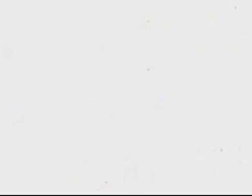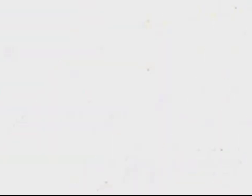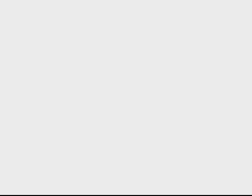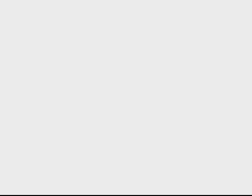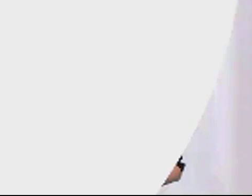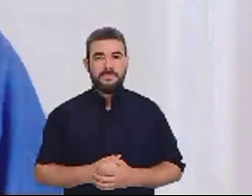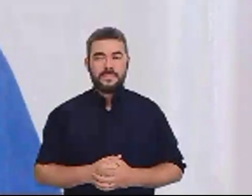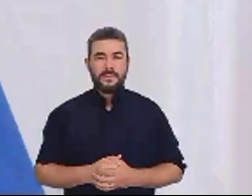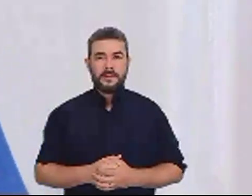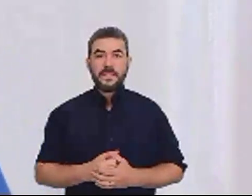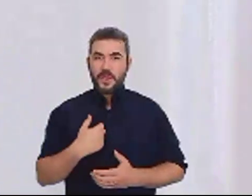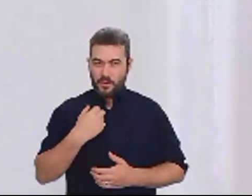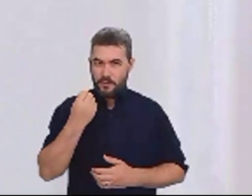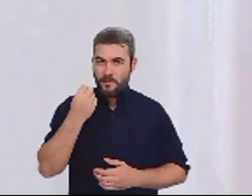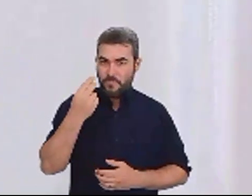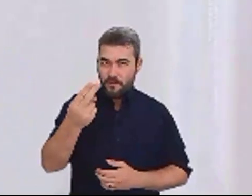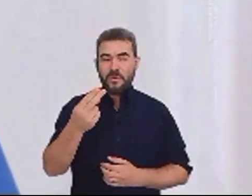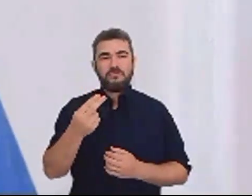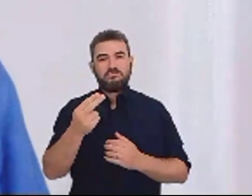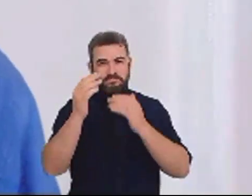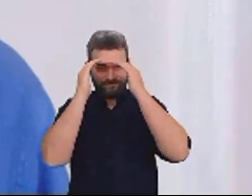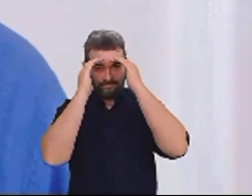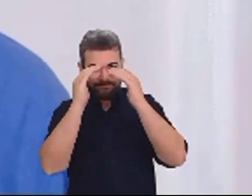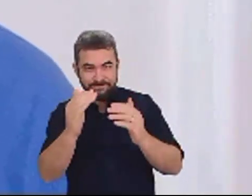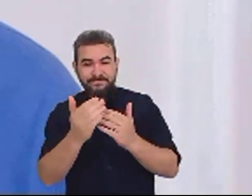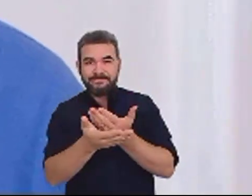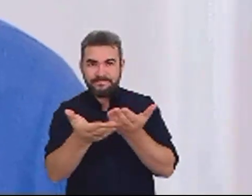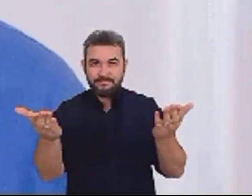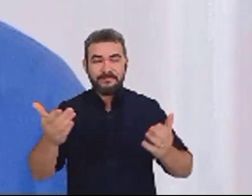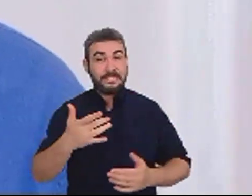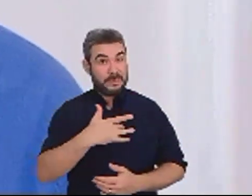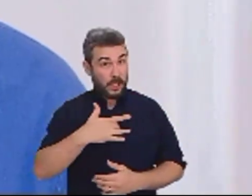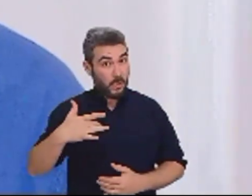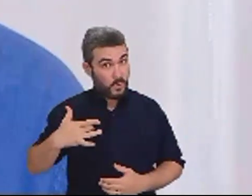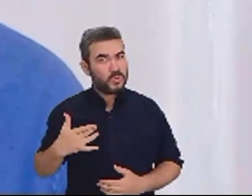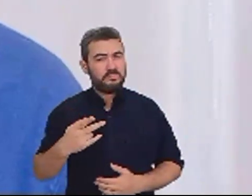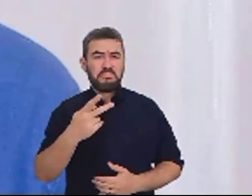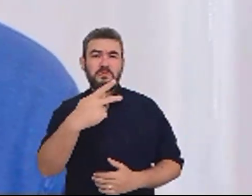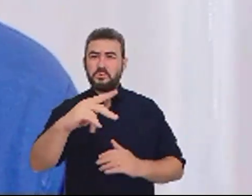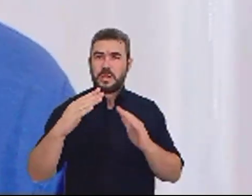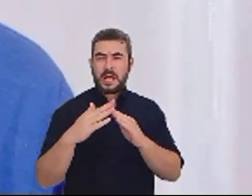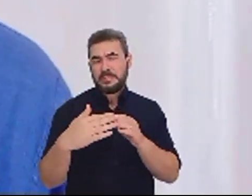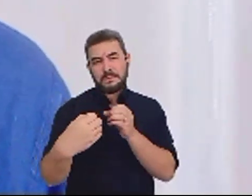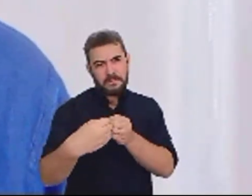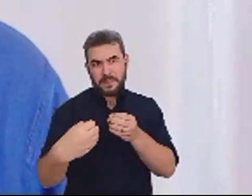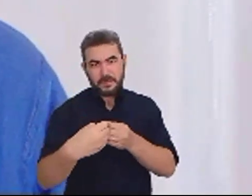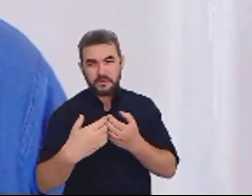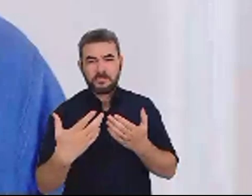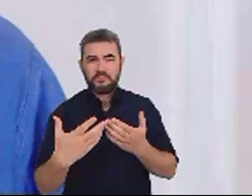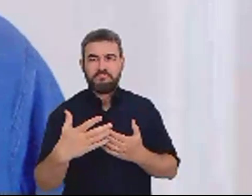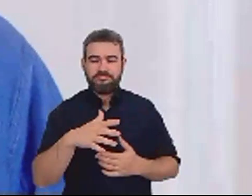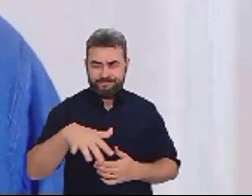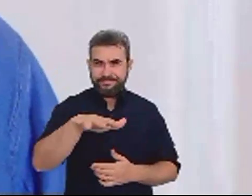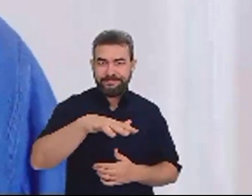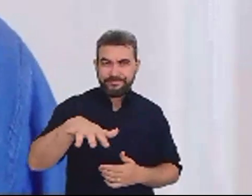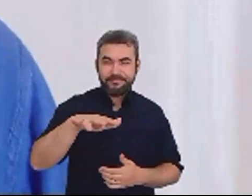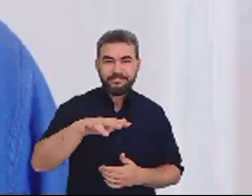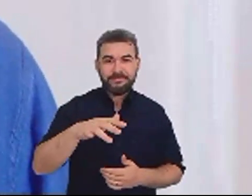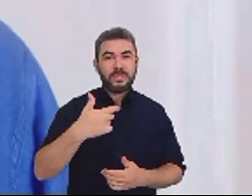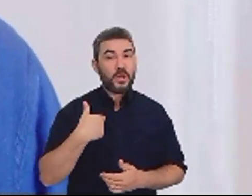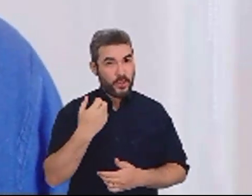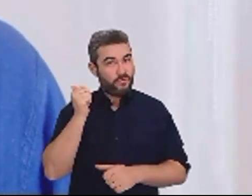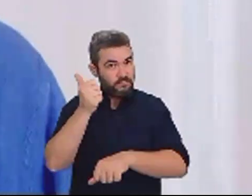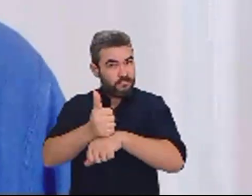para garantir mais saúde perto das pessoas onde elas moram